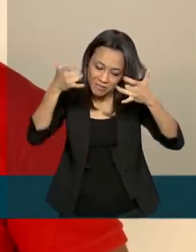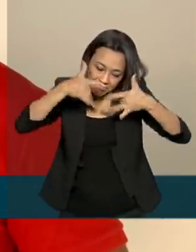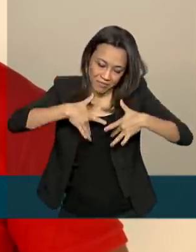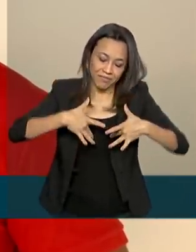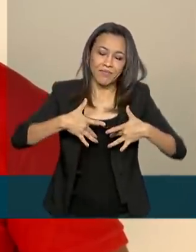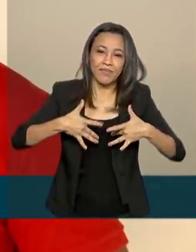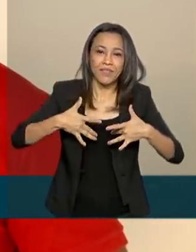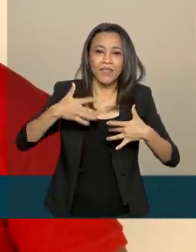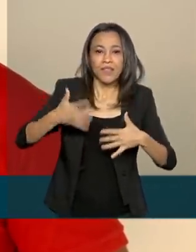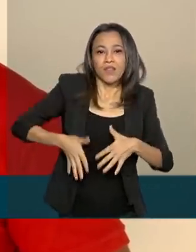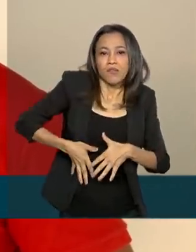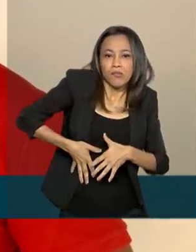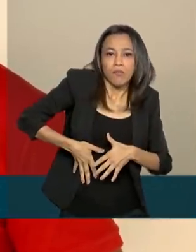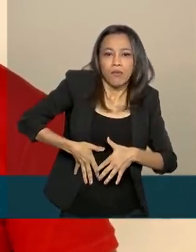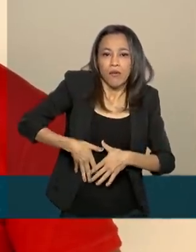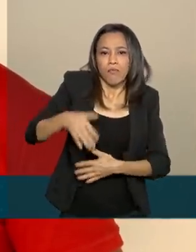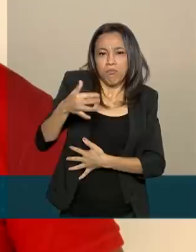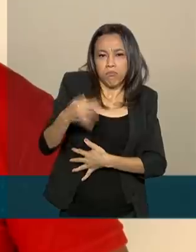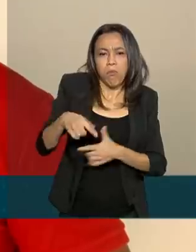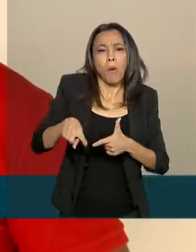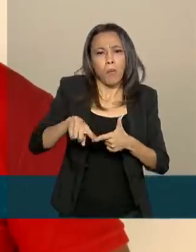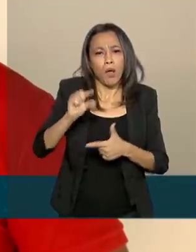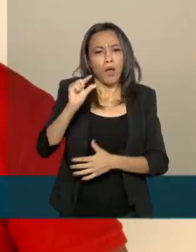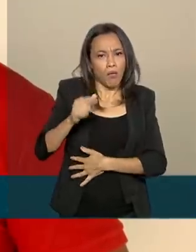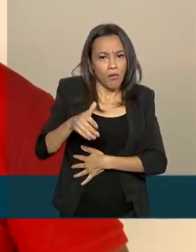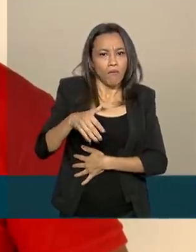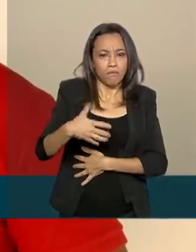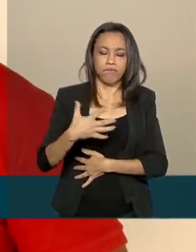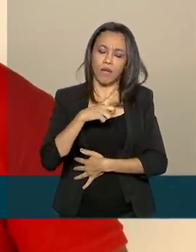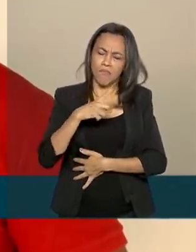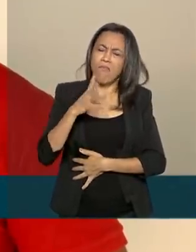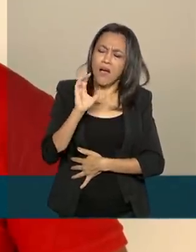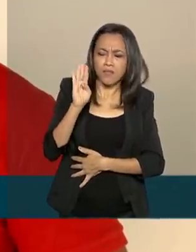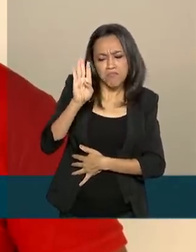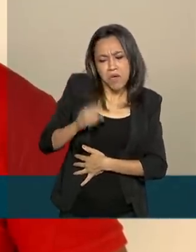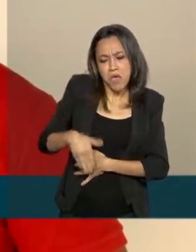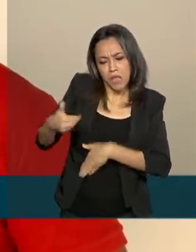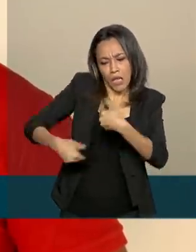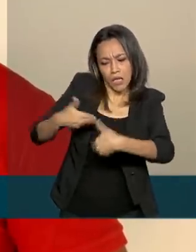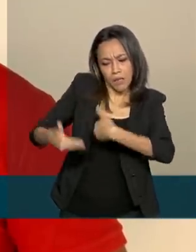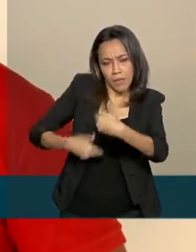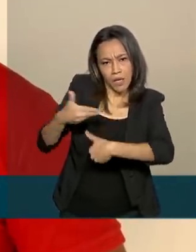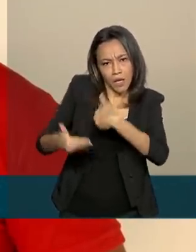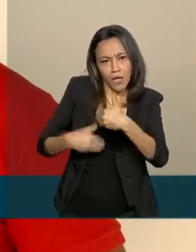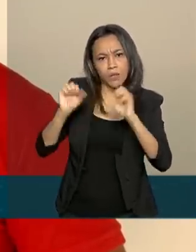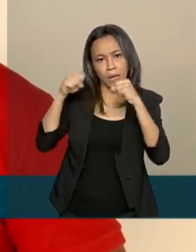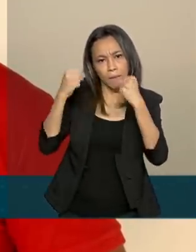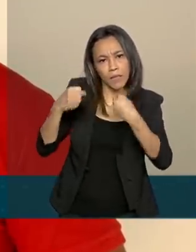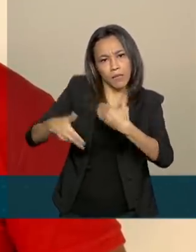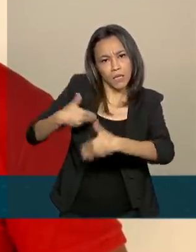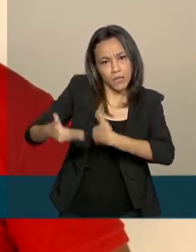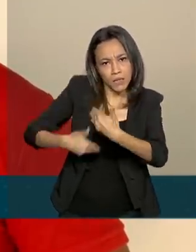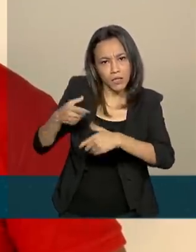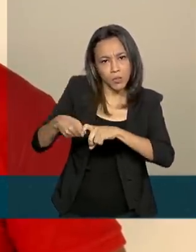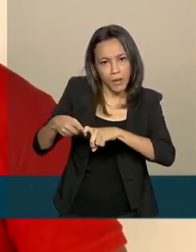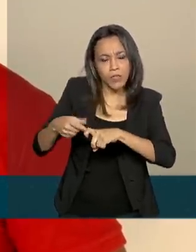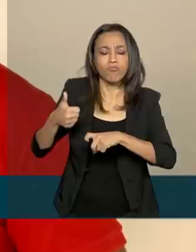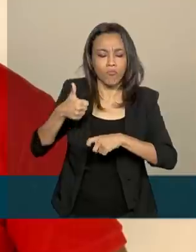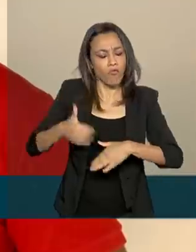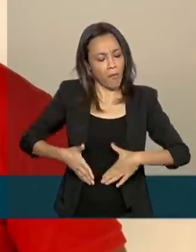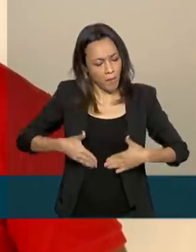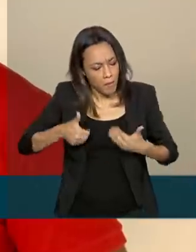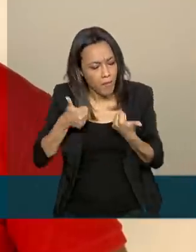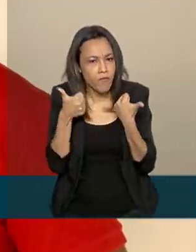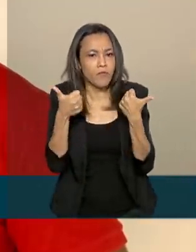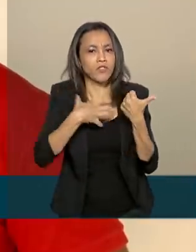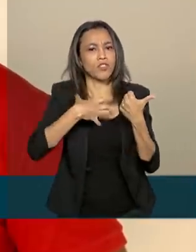lesão pulmonar, fibrose pulmonar, mas que com um bom gerenciamento, um bom trabalho fisioterapêutico, nós vamos melhorar e